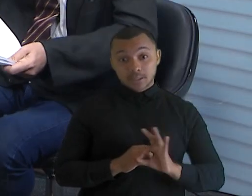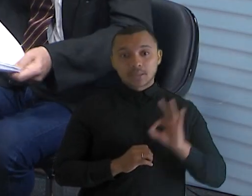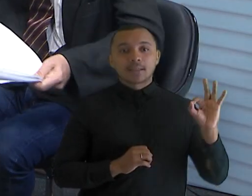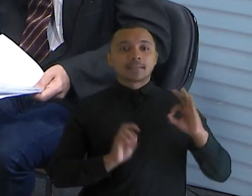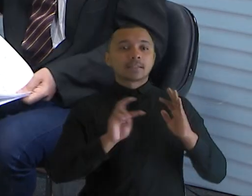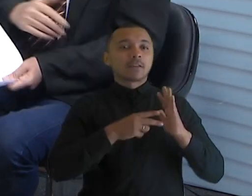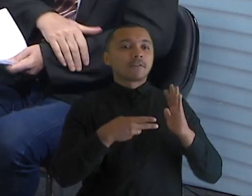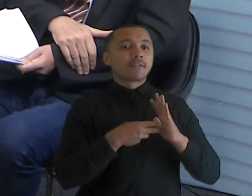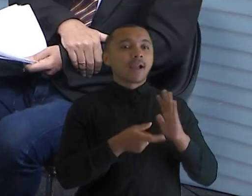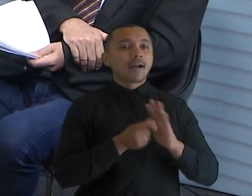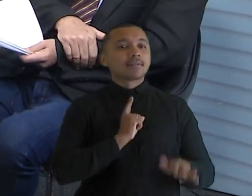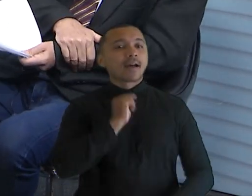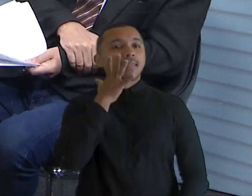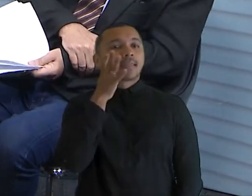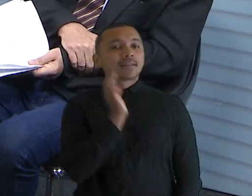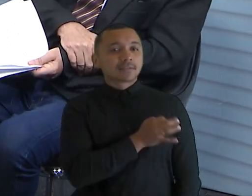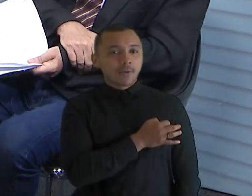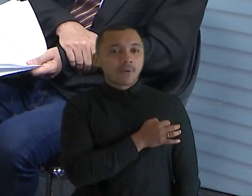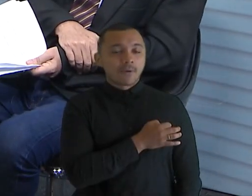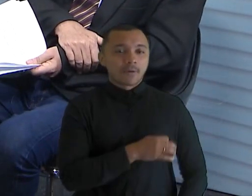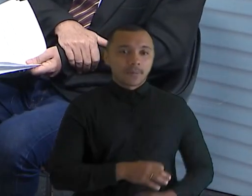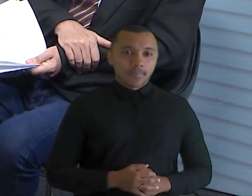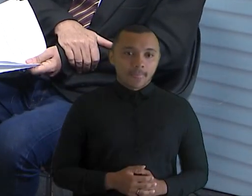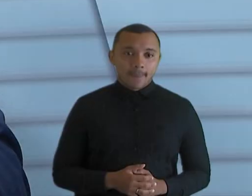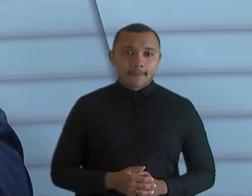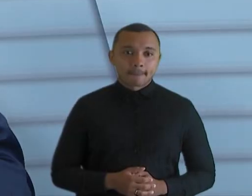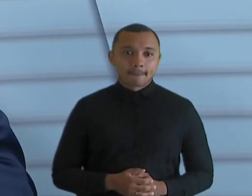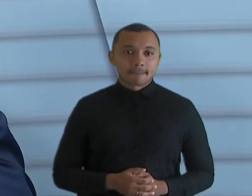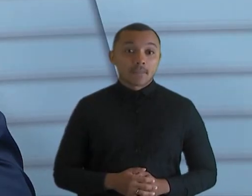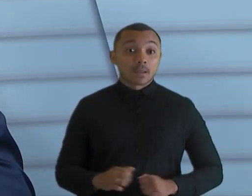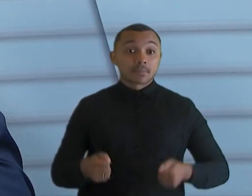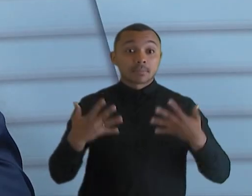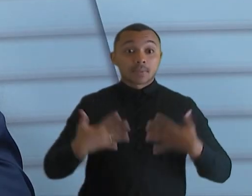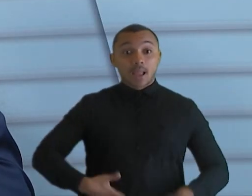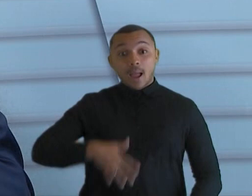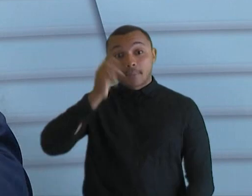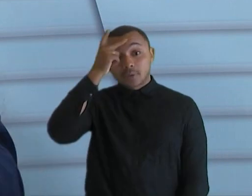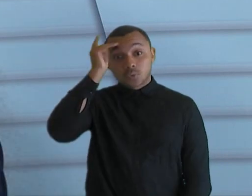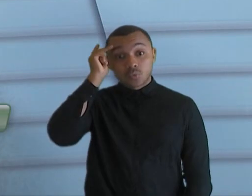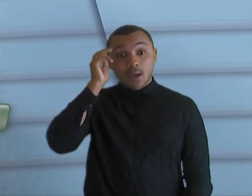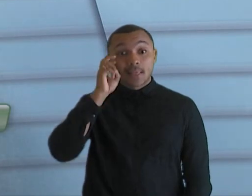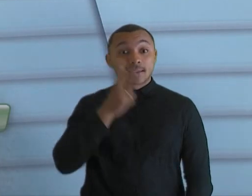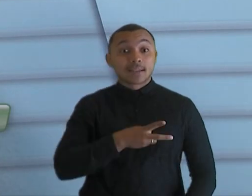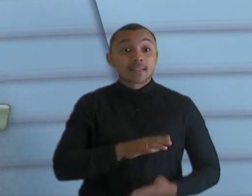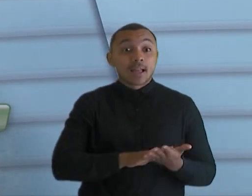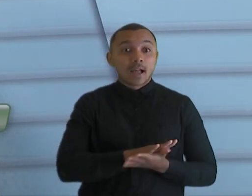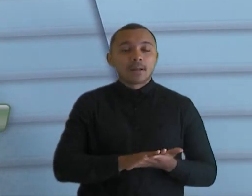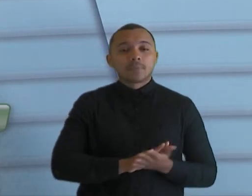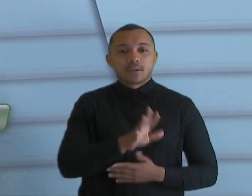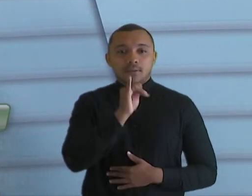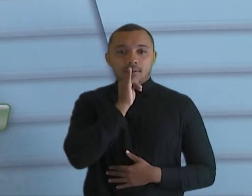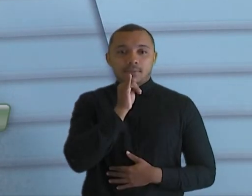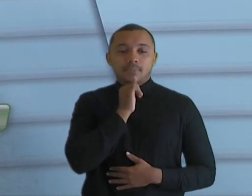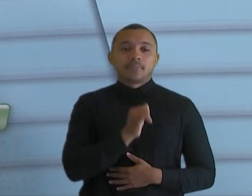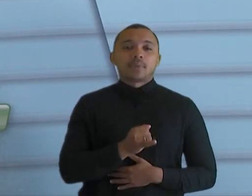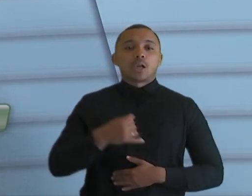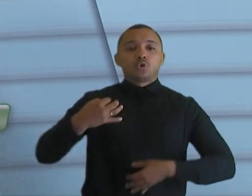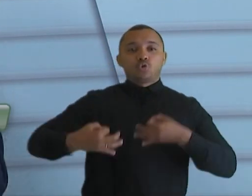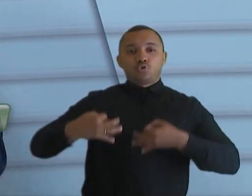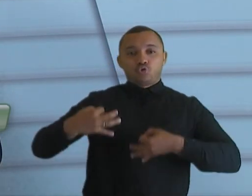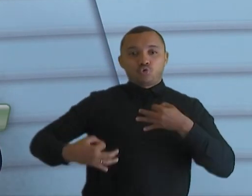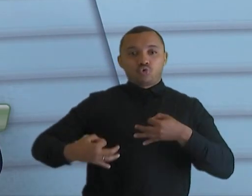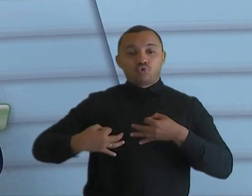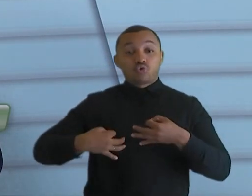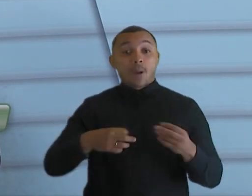cuidado com determinadas áreas. Você tocou num ponto que pouca gente observa. O tribunal se preocupa